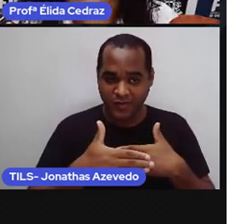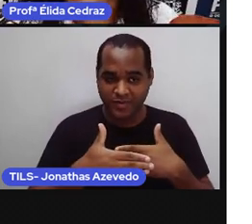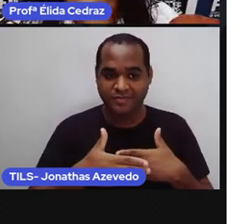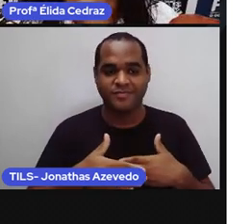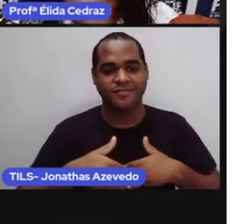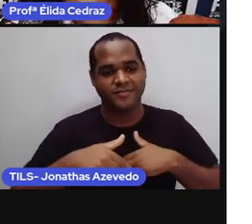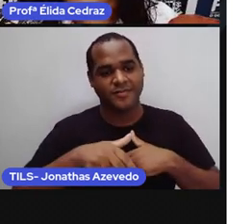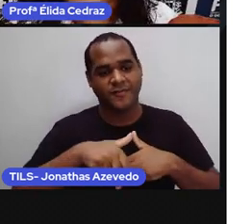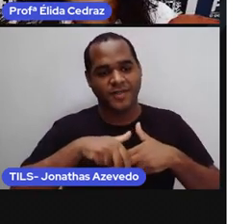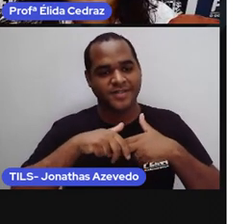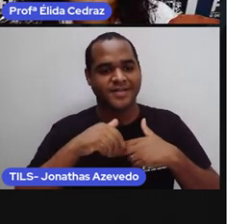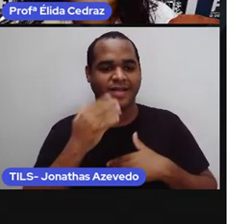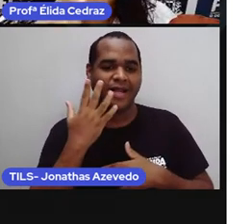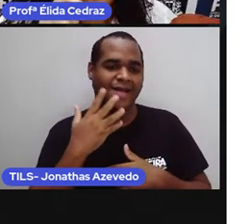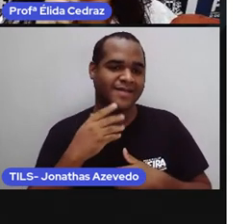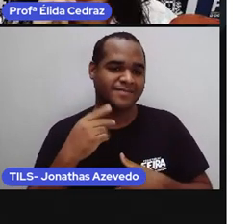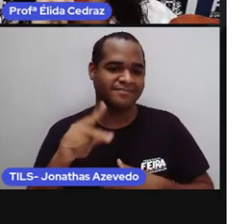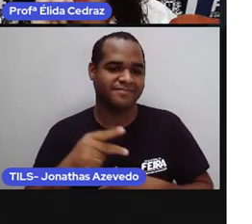o evento.